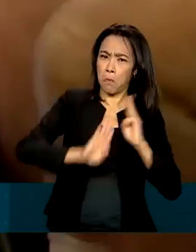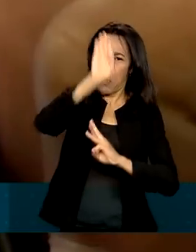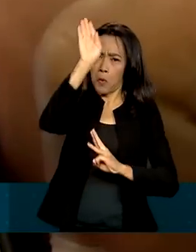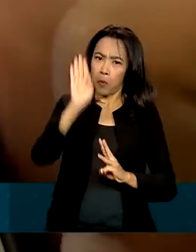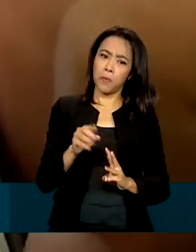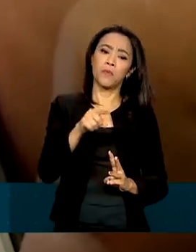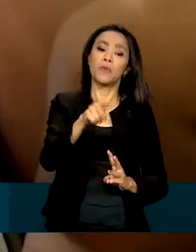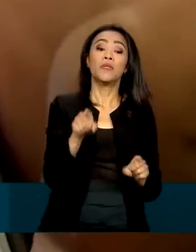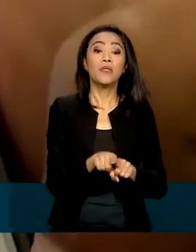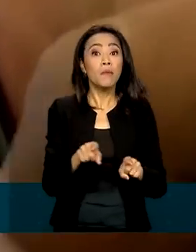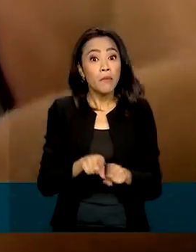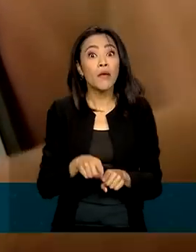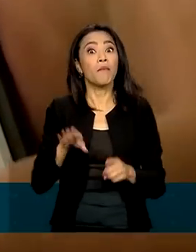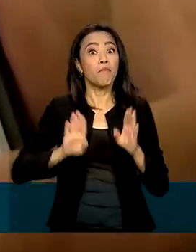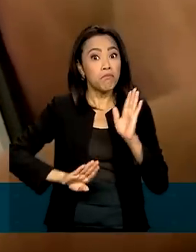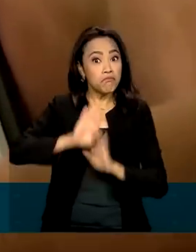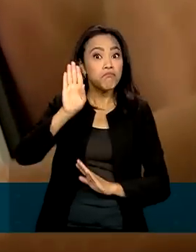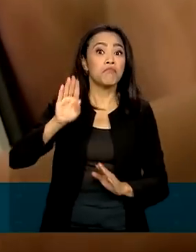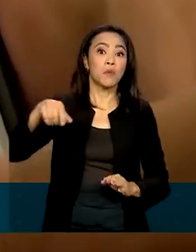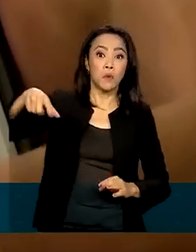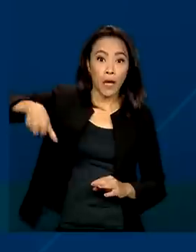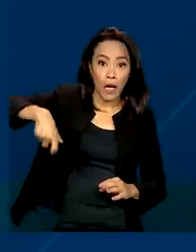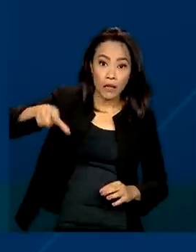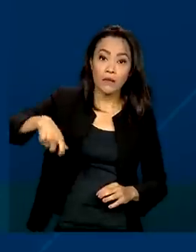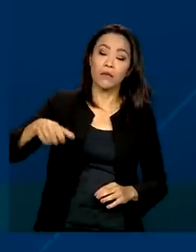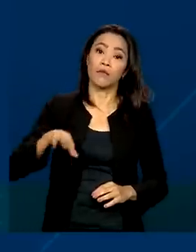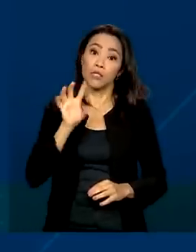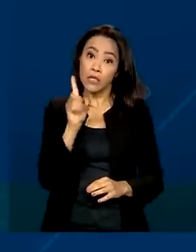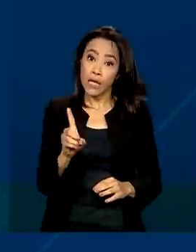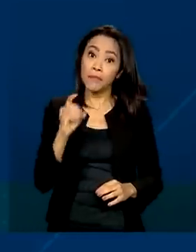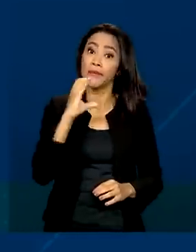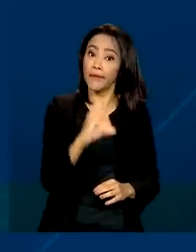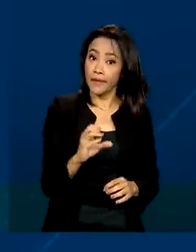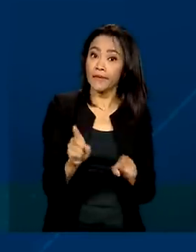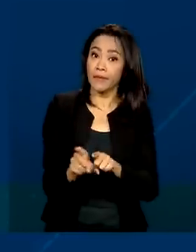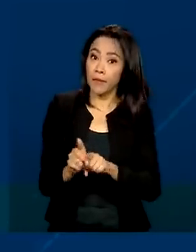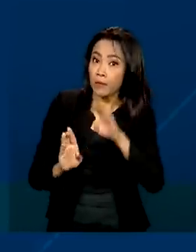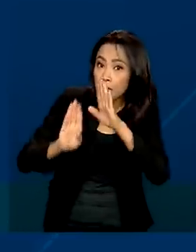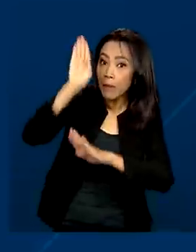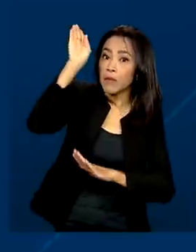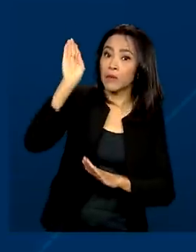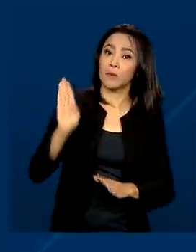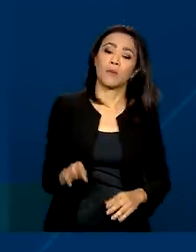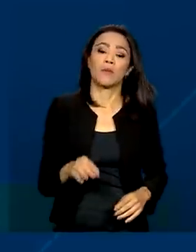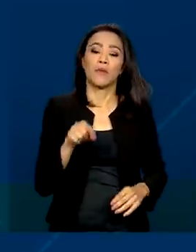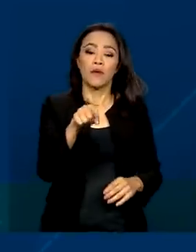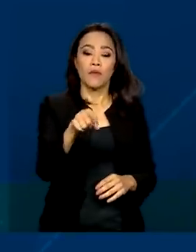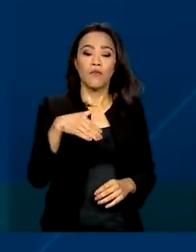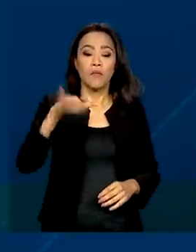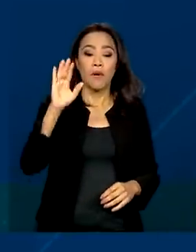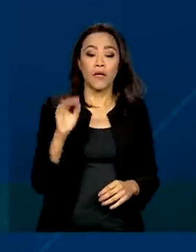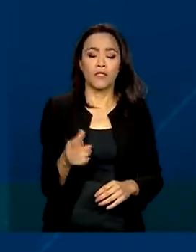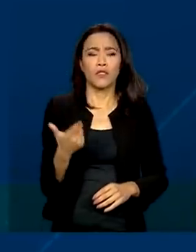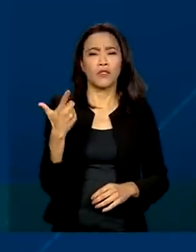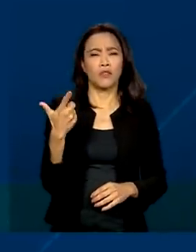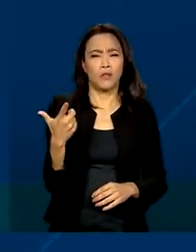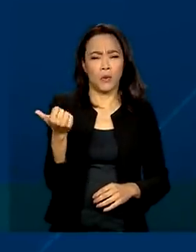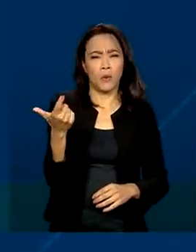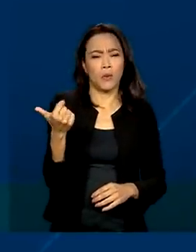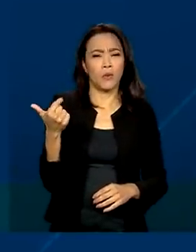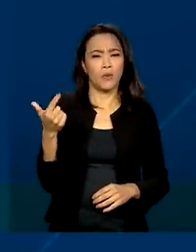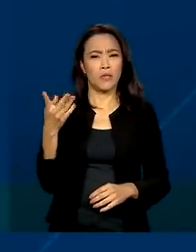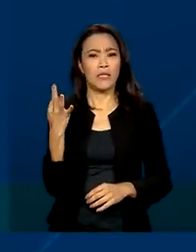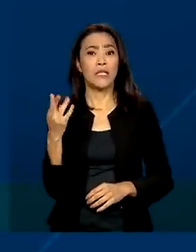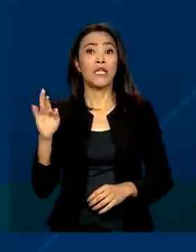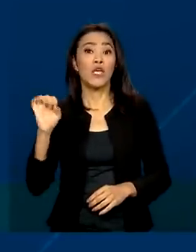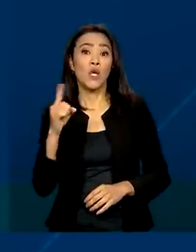tanto na função de débito quanto na de crédito. Foram mais de R 12 trilhões de valores